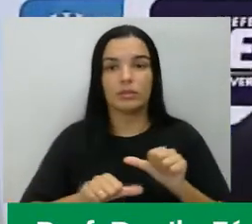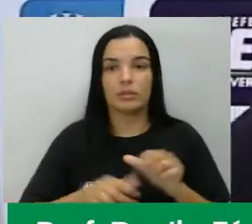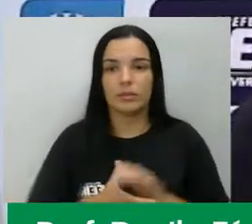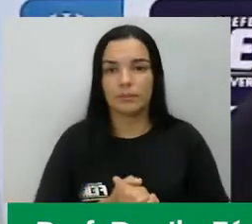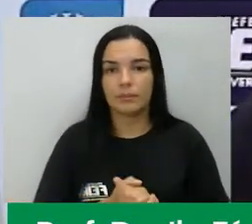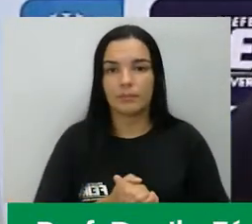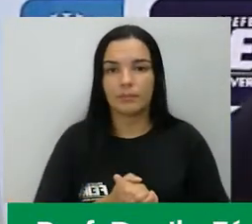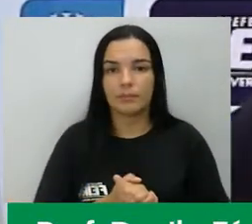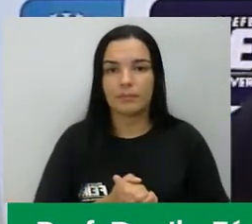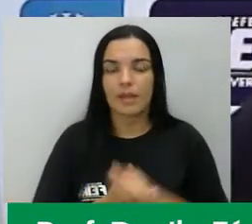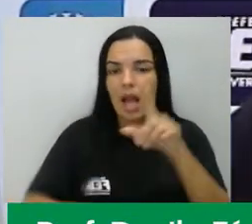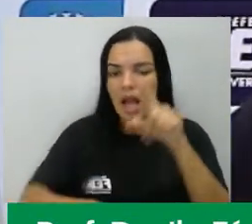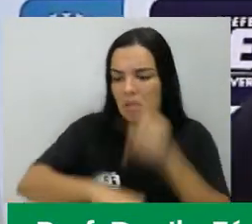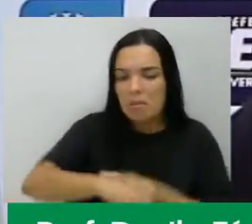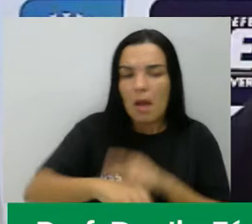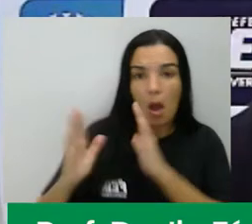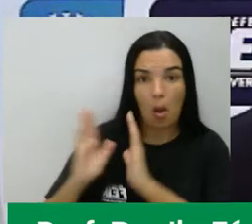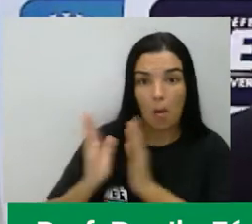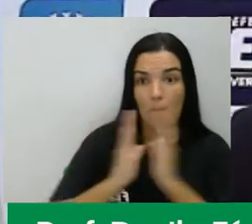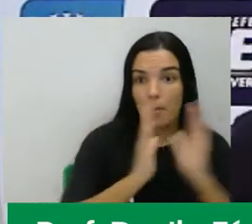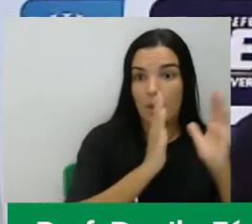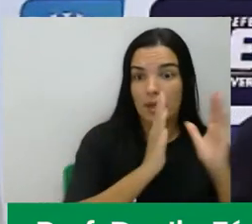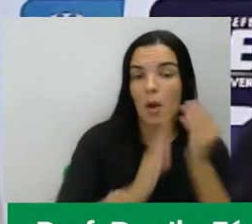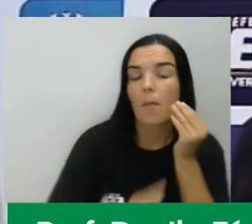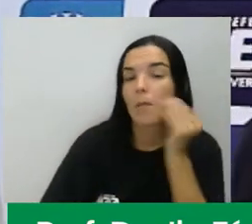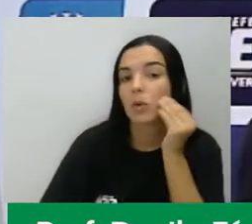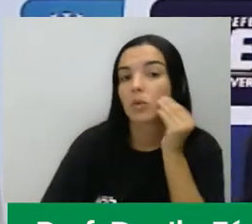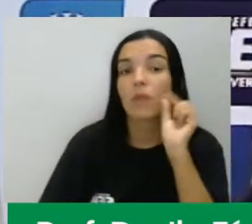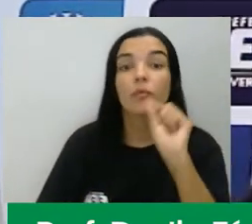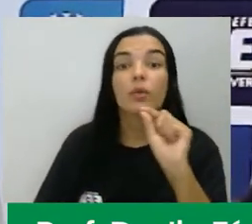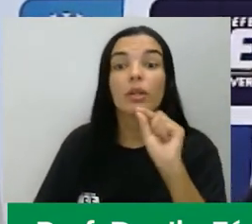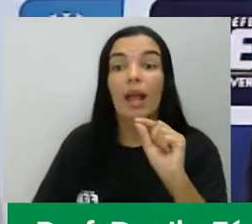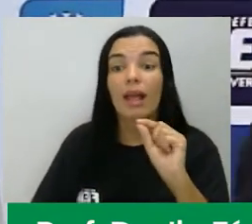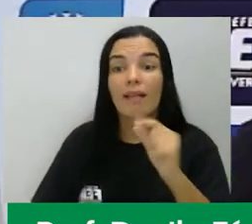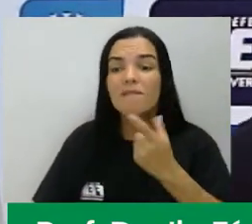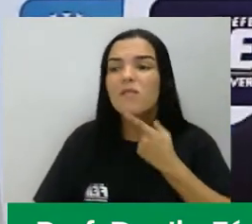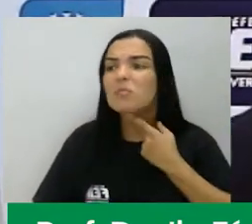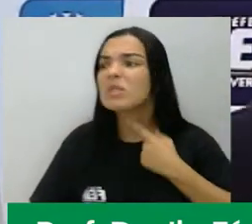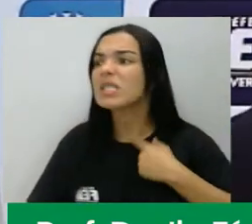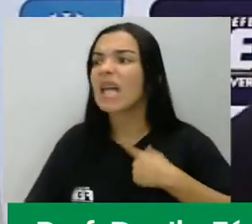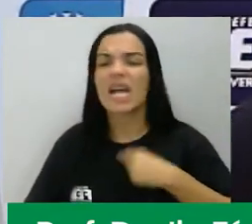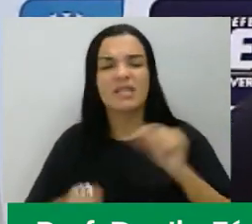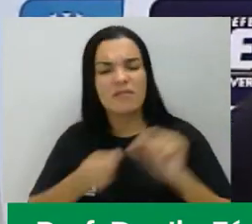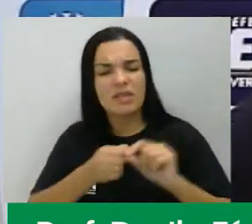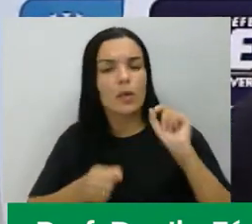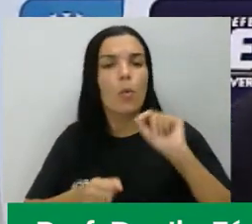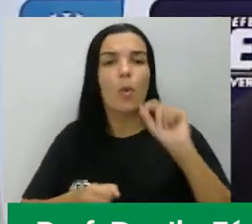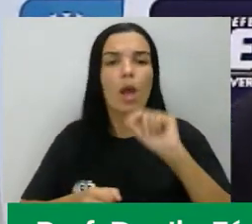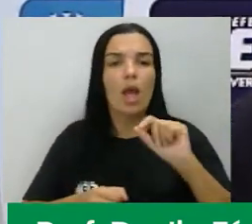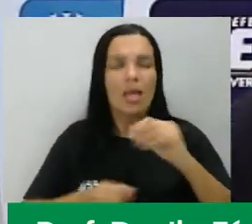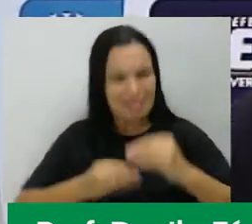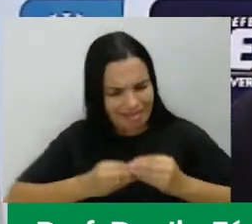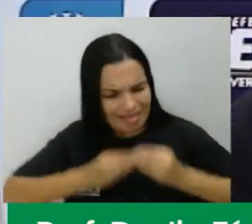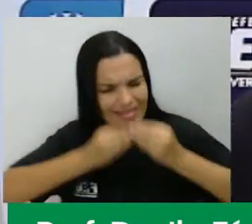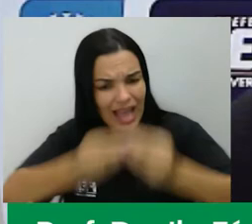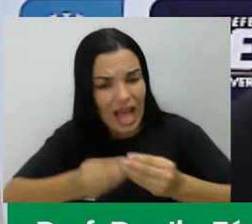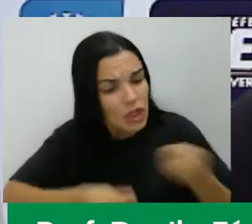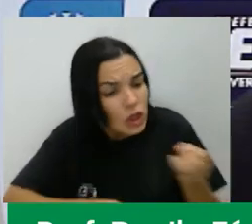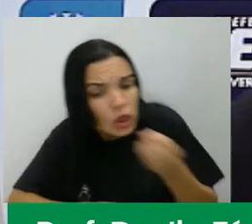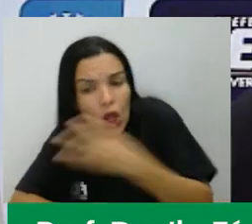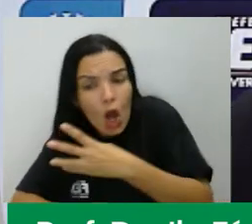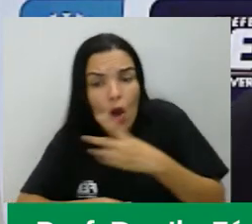nesse período, invocando o quê? Invocando que se estabelecesse uma nova ordem em que todo